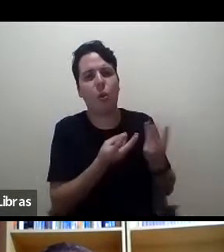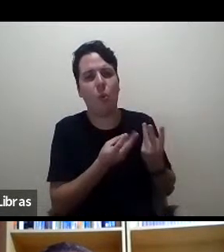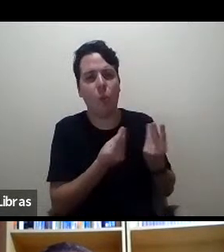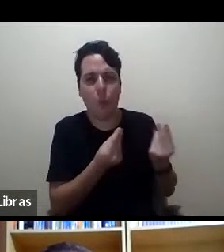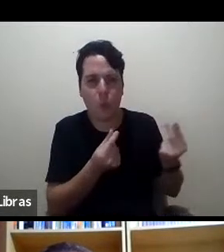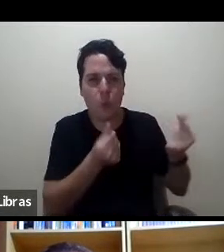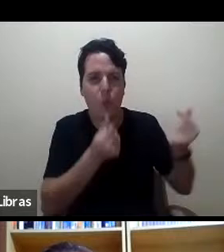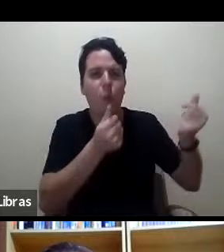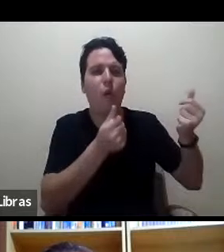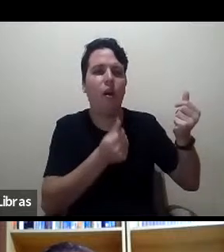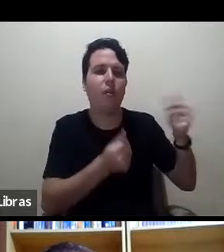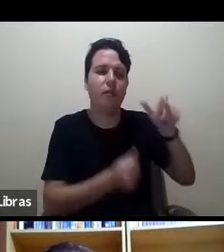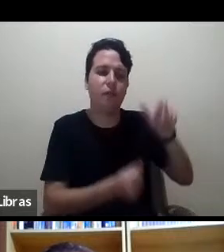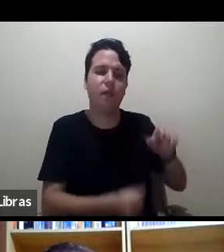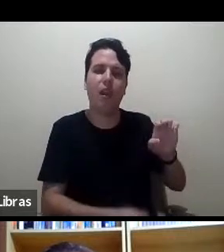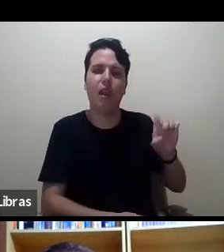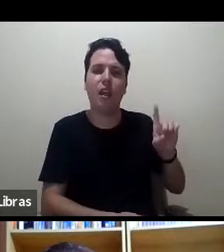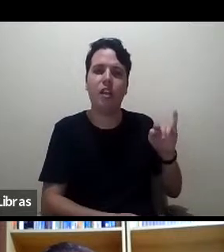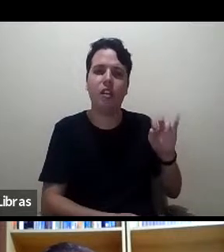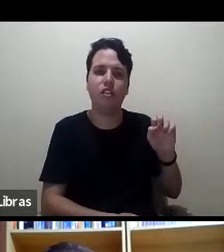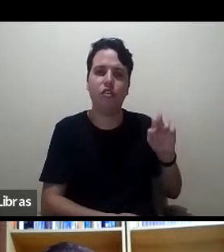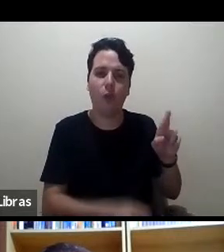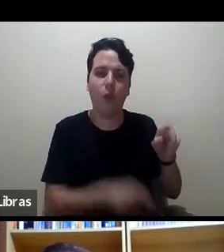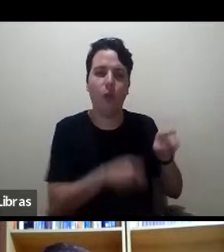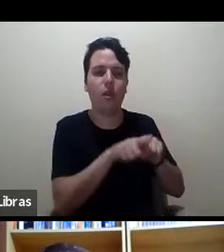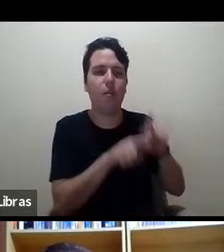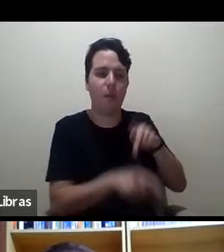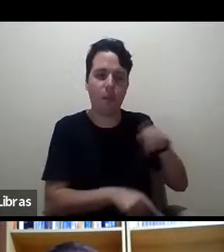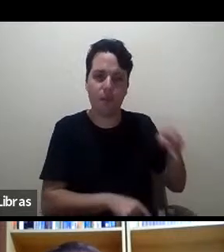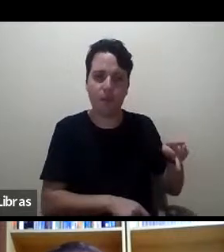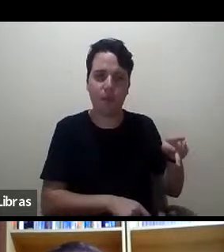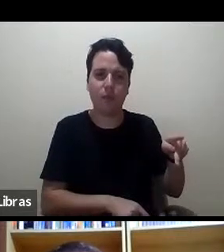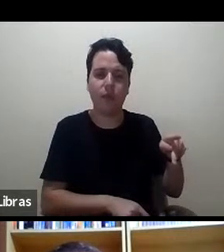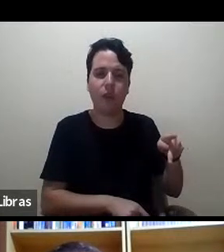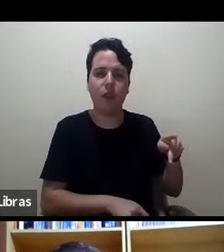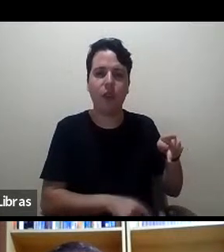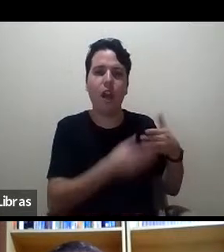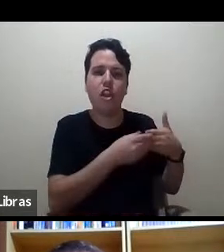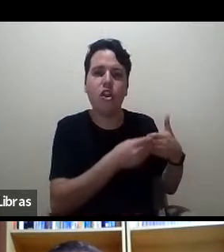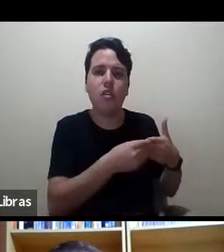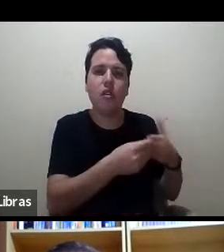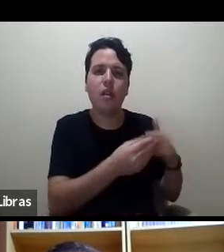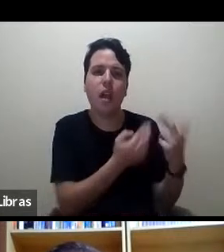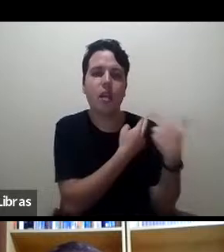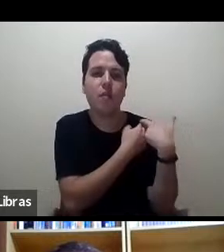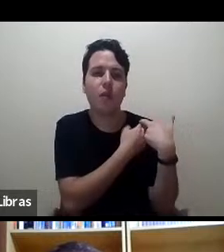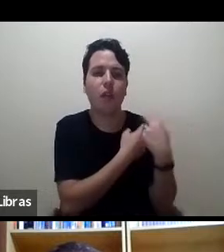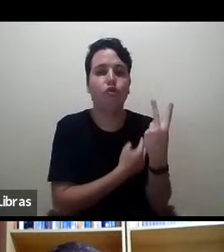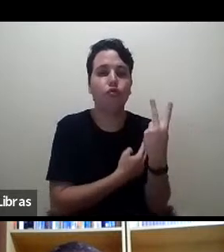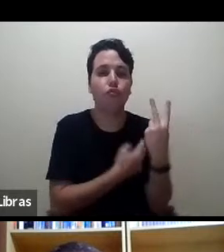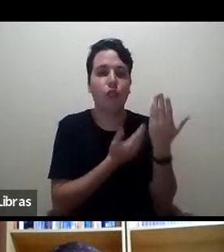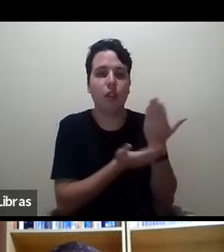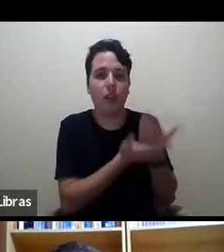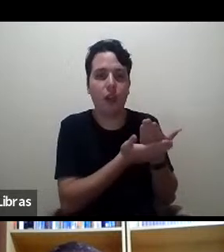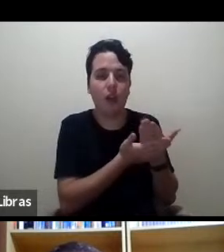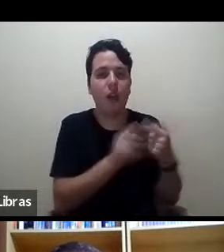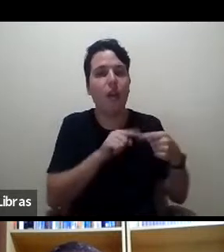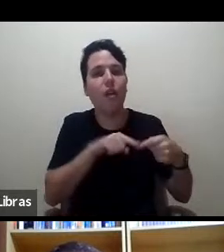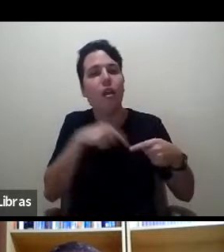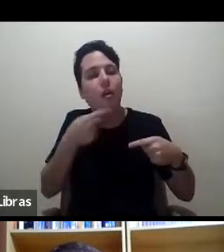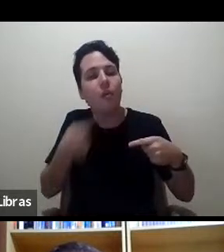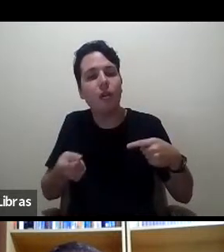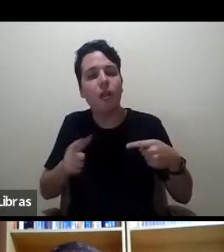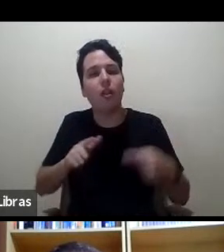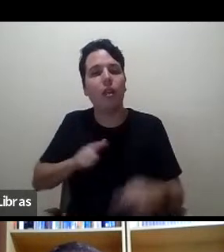de professor conduzindo duas aulas mas depois também vamos